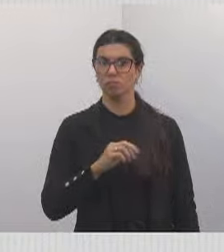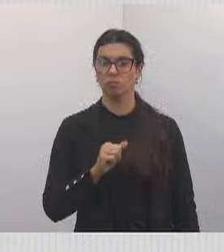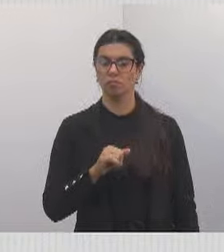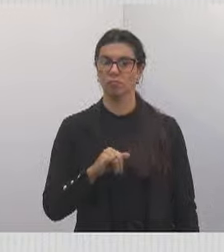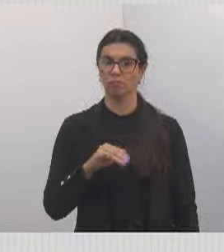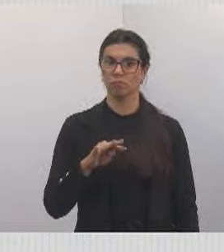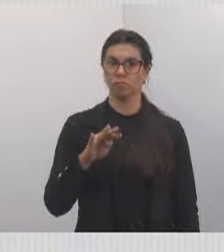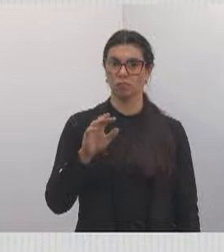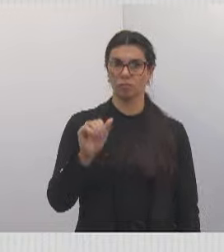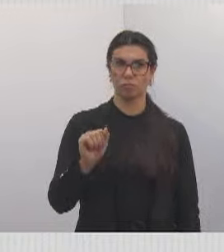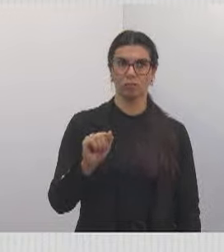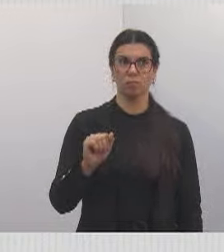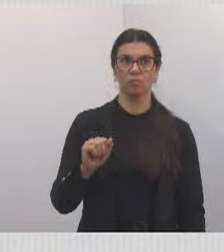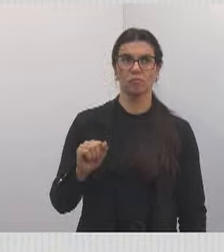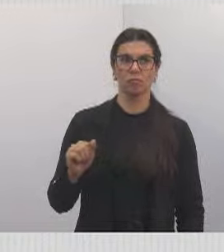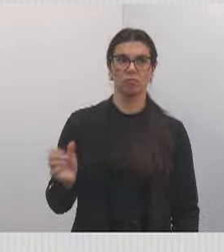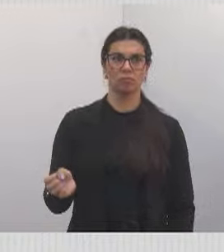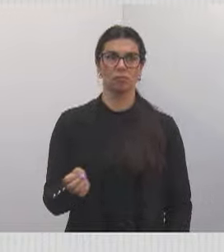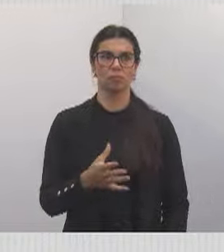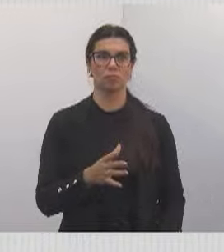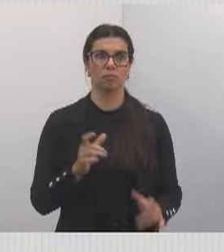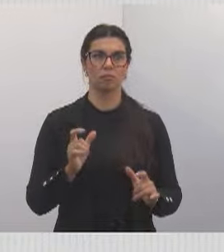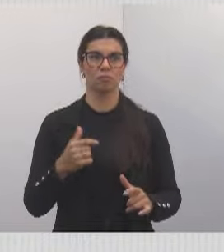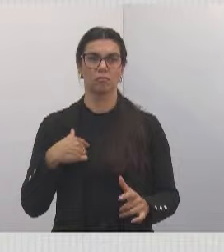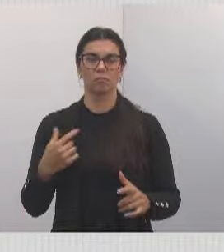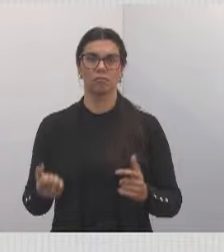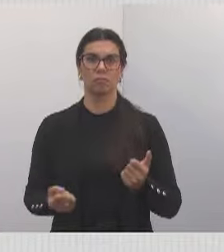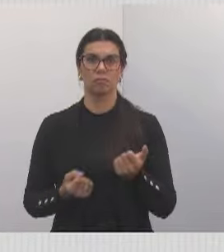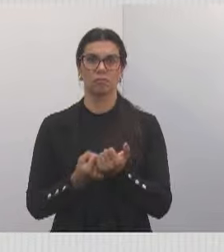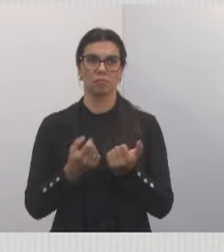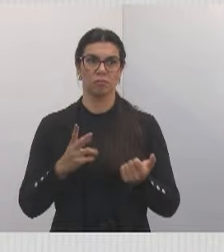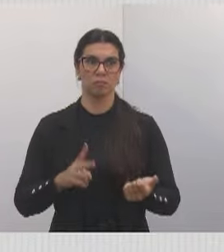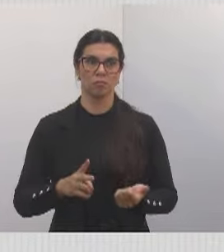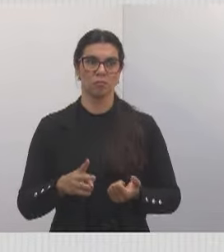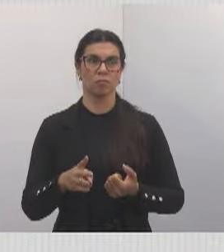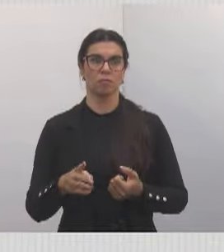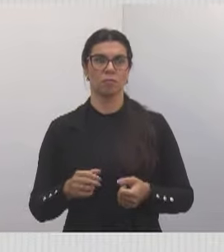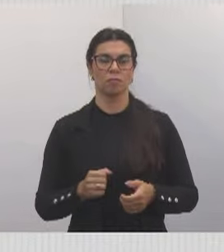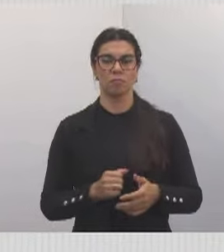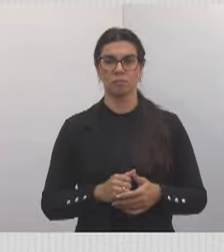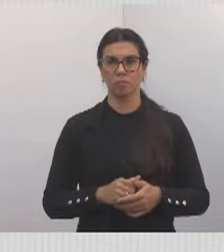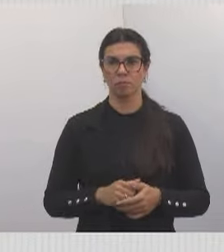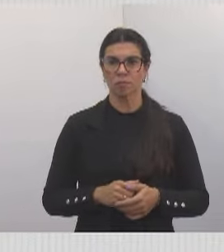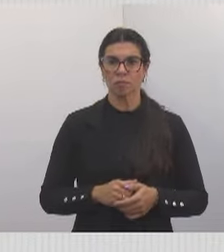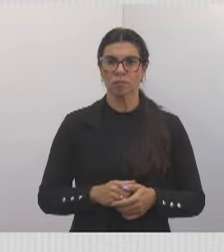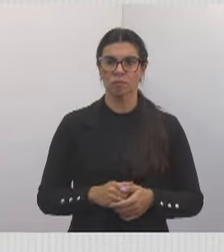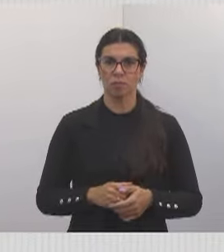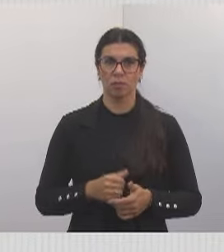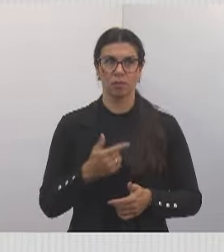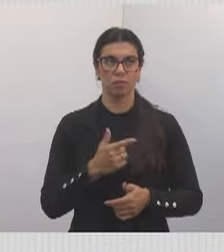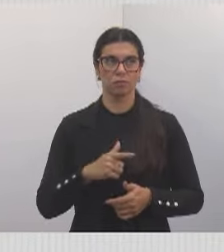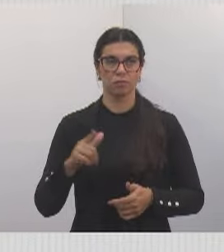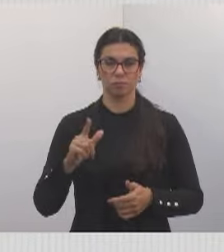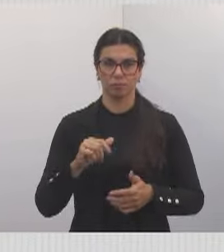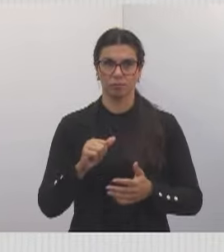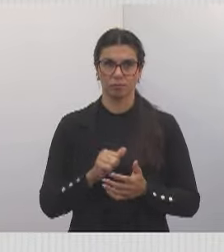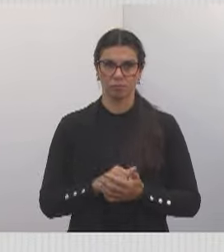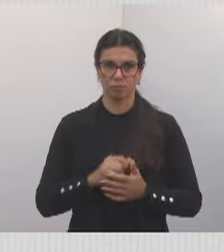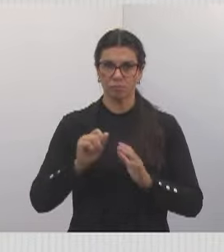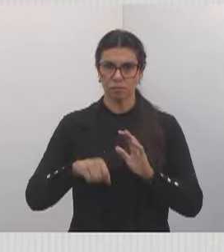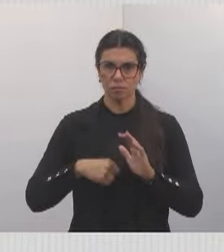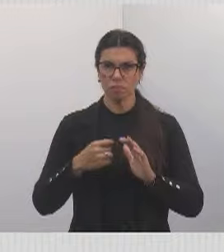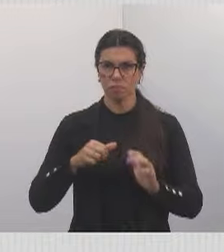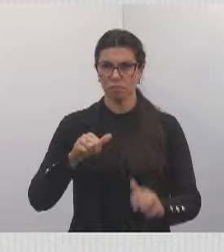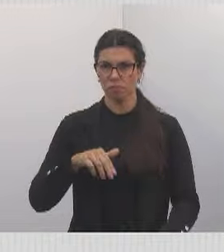São José. E podem contar com essa vereadora, que nós estaremos lá para prestigiar em breve. Aí, no próximo slide,